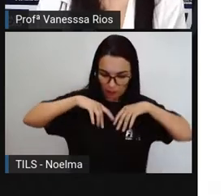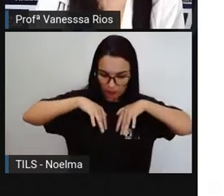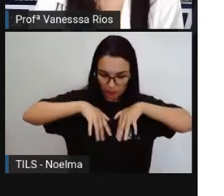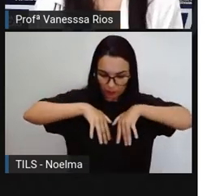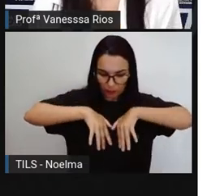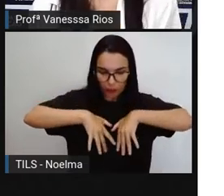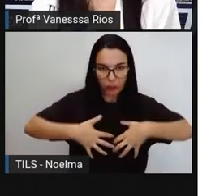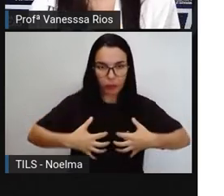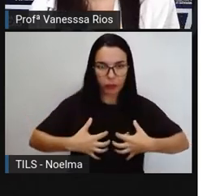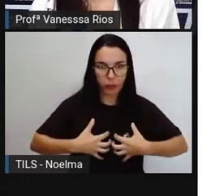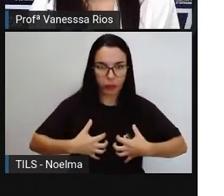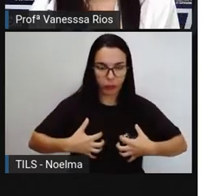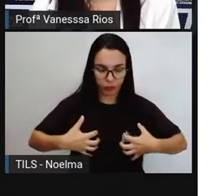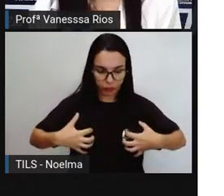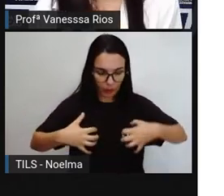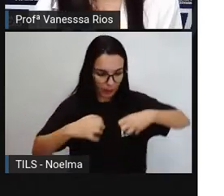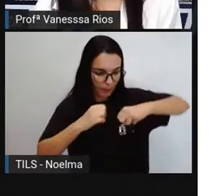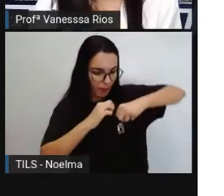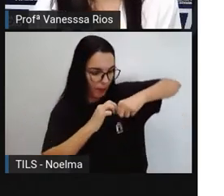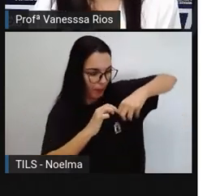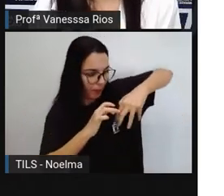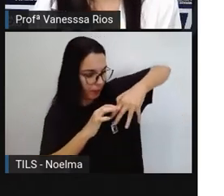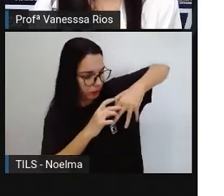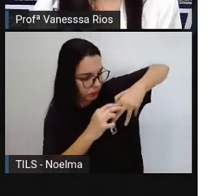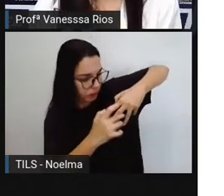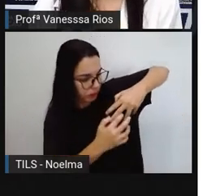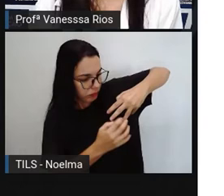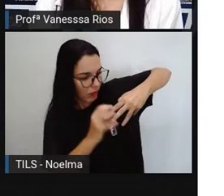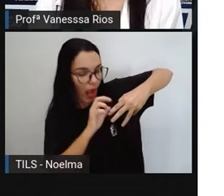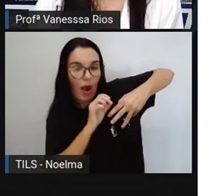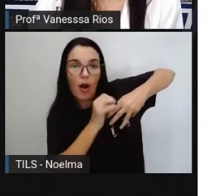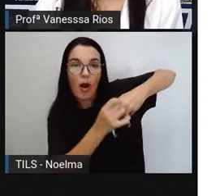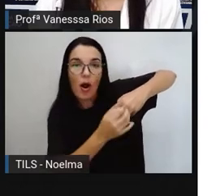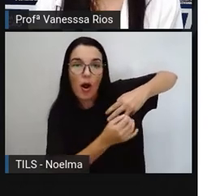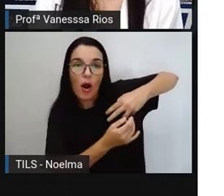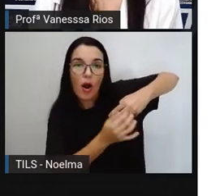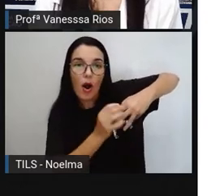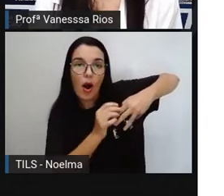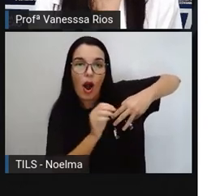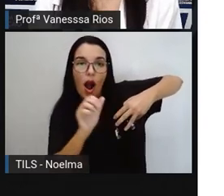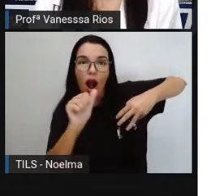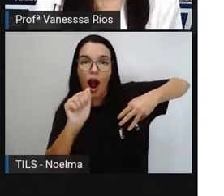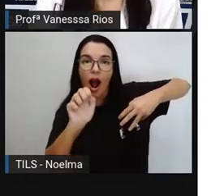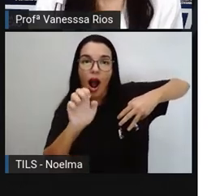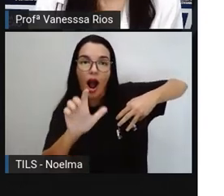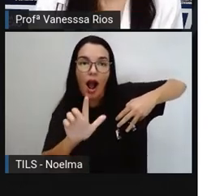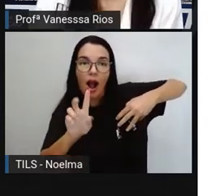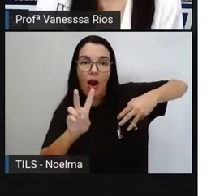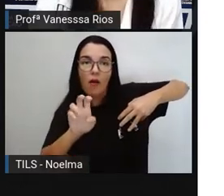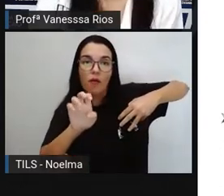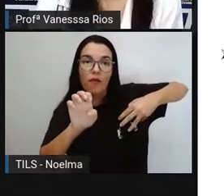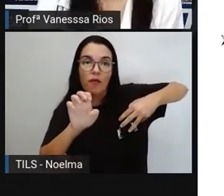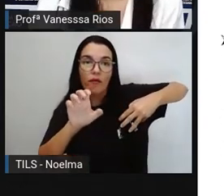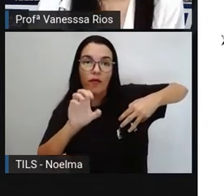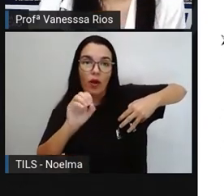os bronquíolos, que finalmente chega aos alvéolos pulmonares.